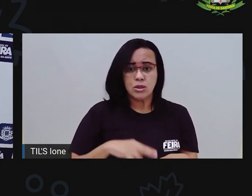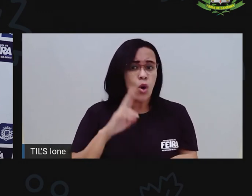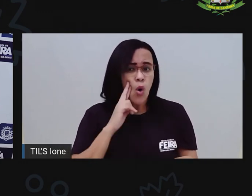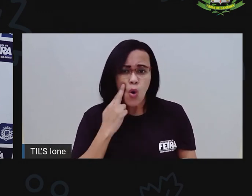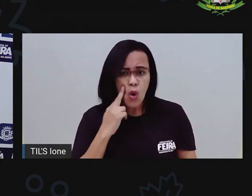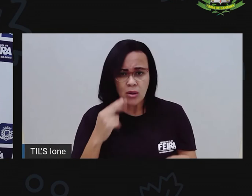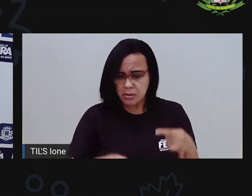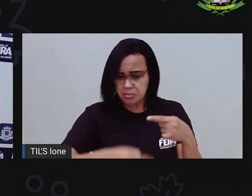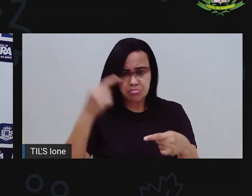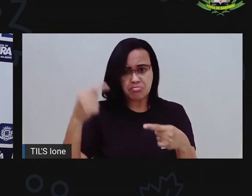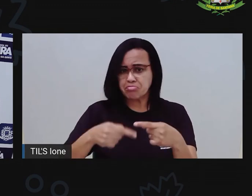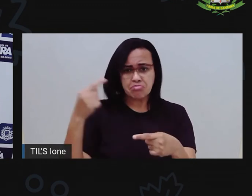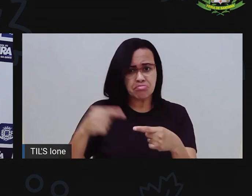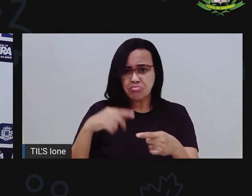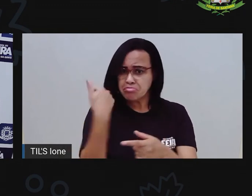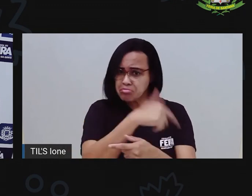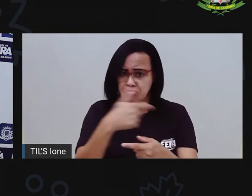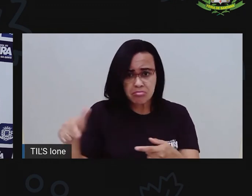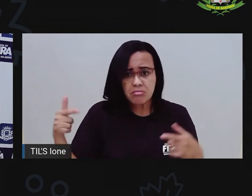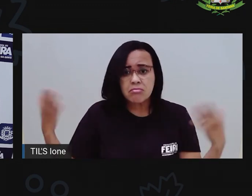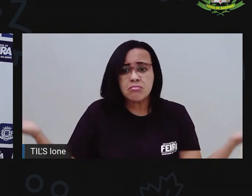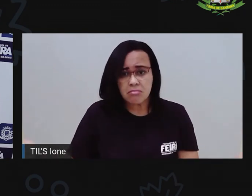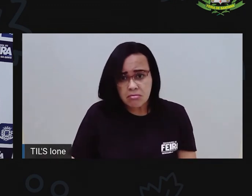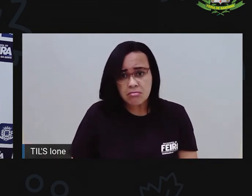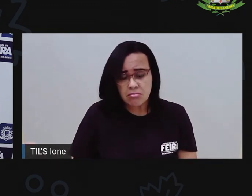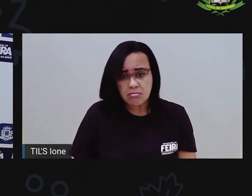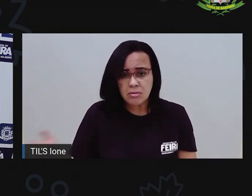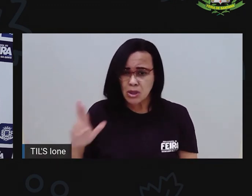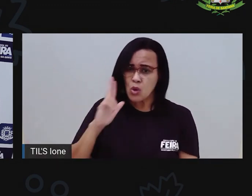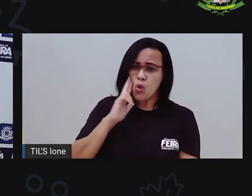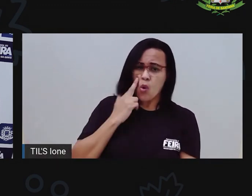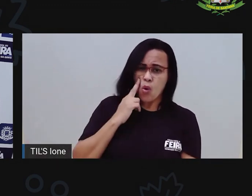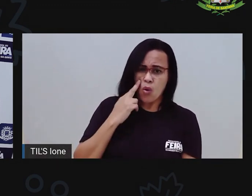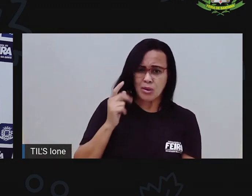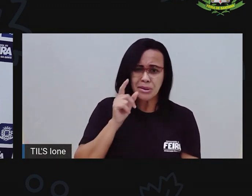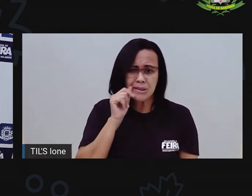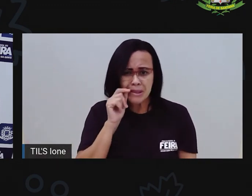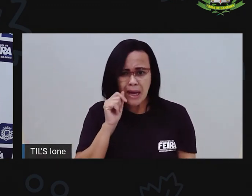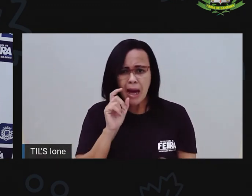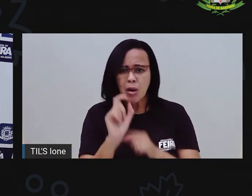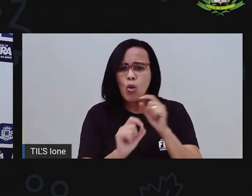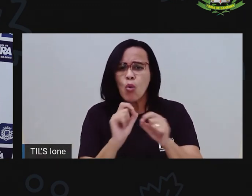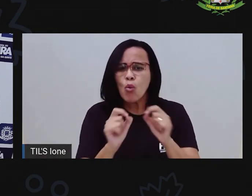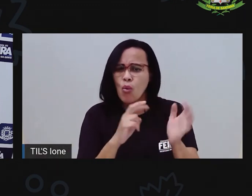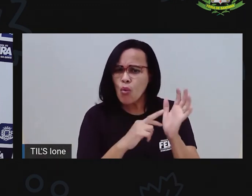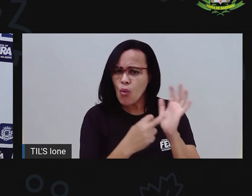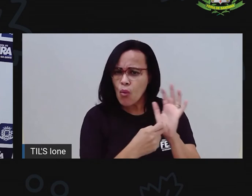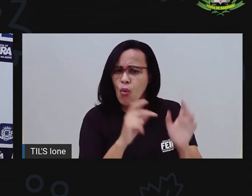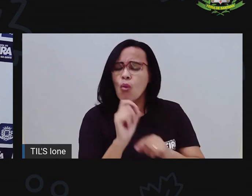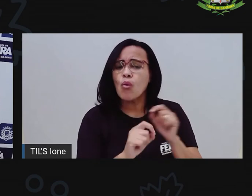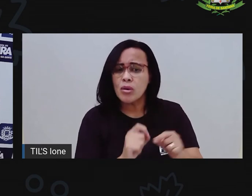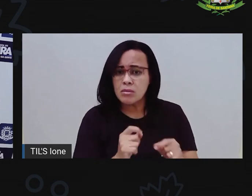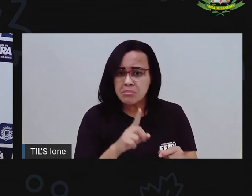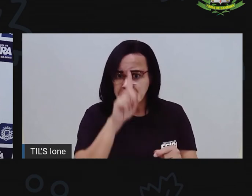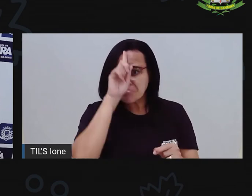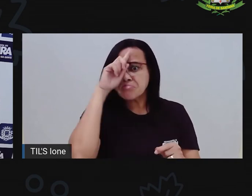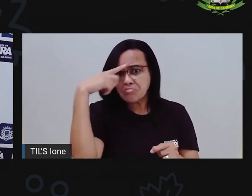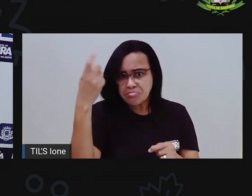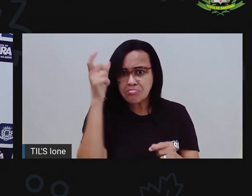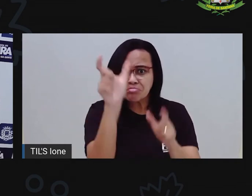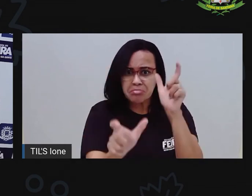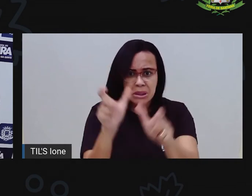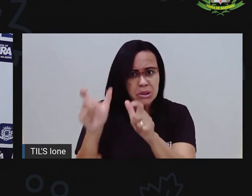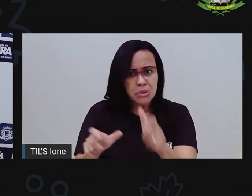mas não tem a pele rosa. E aí, o que seria, né? Esse lápis, cor de pele? não sei quem inventou, quem teve a infeliz